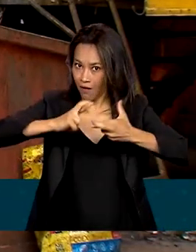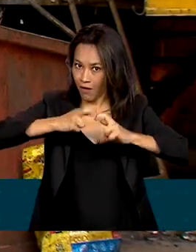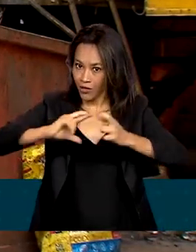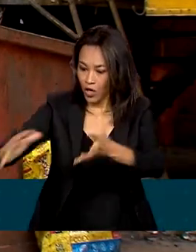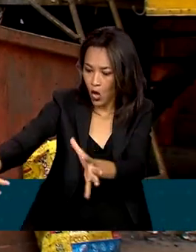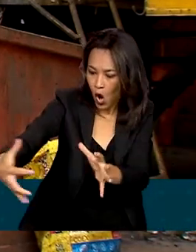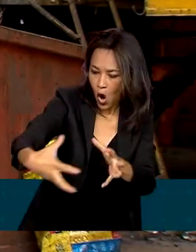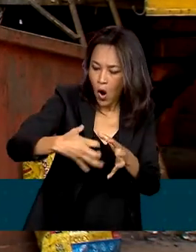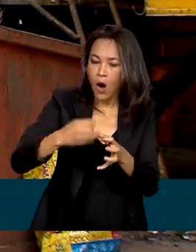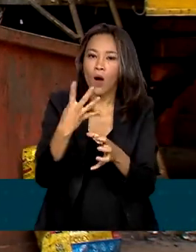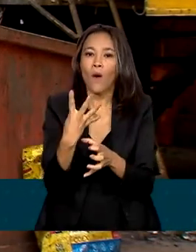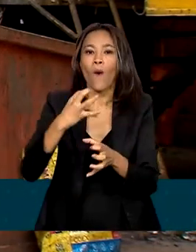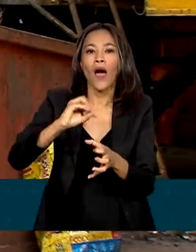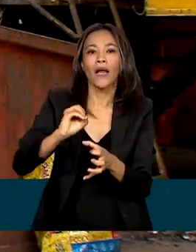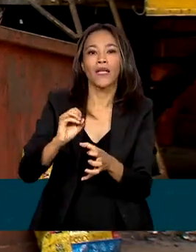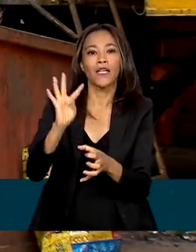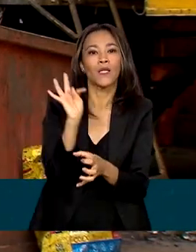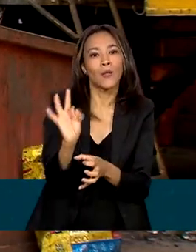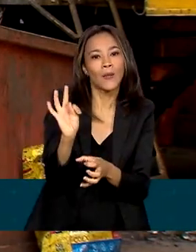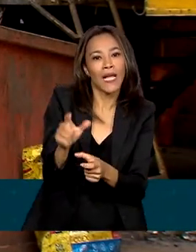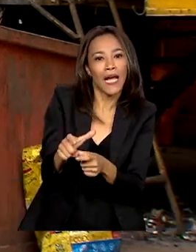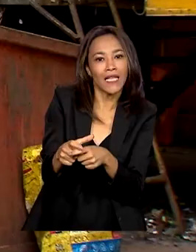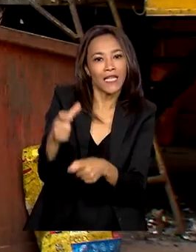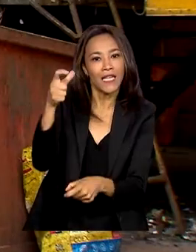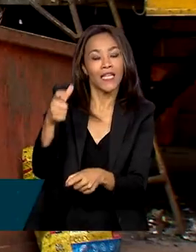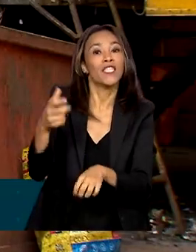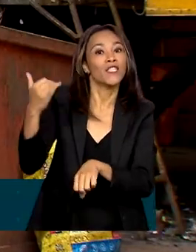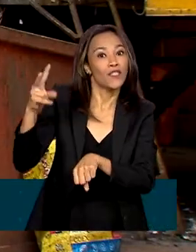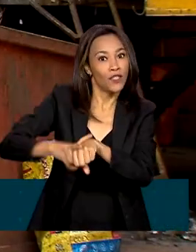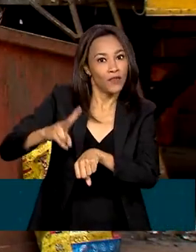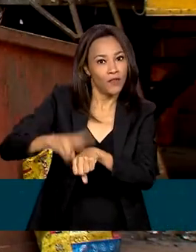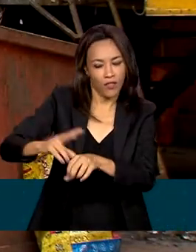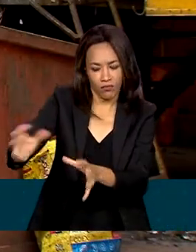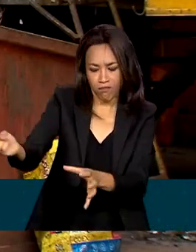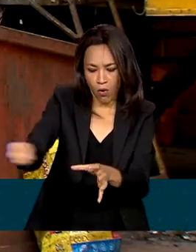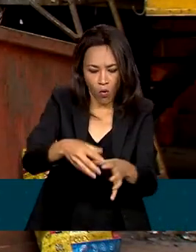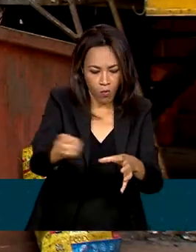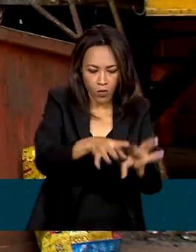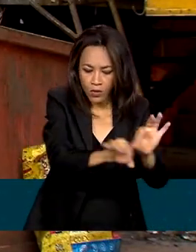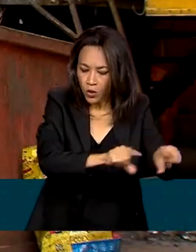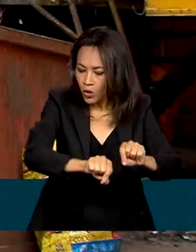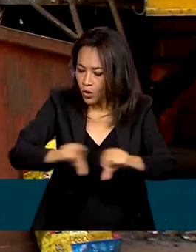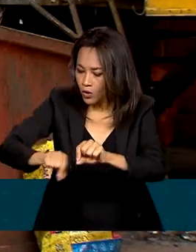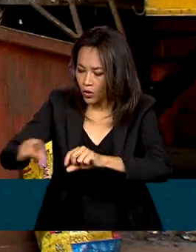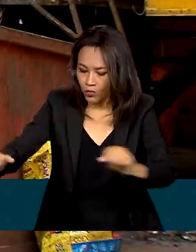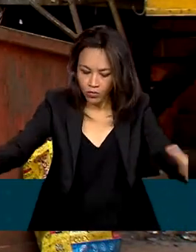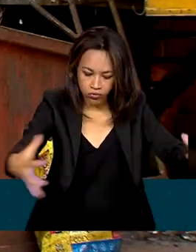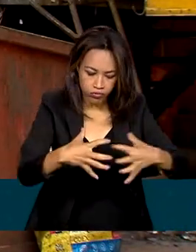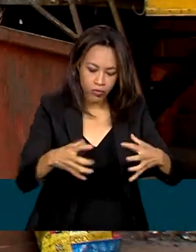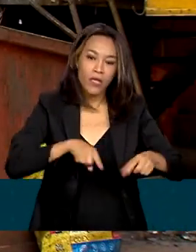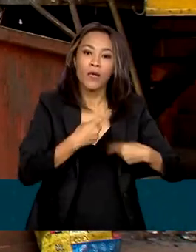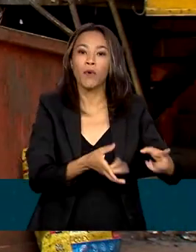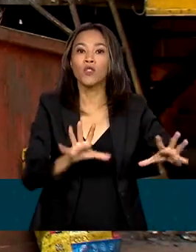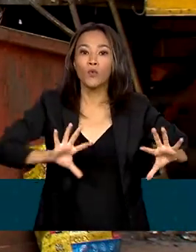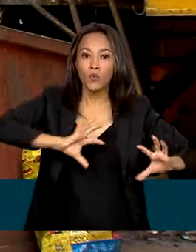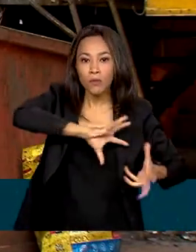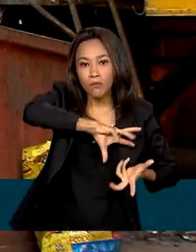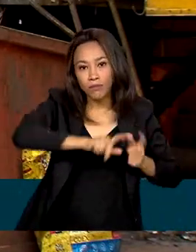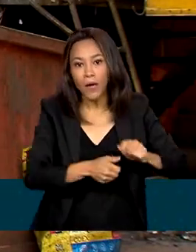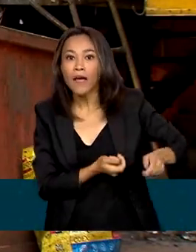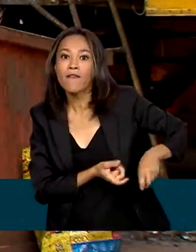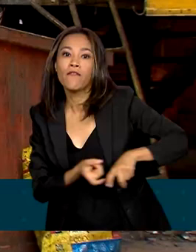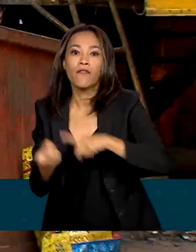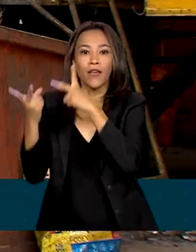vidro por mês. Aqui, o material é recebido, passa por triagem e depois é vendido para empresas que transformam esse vidro